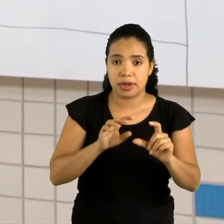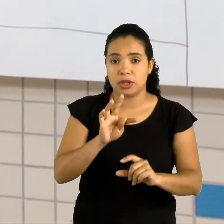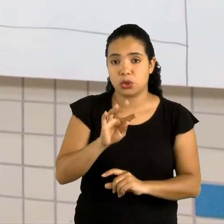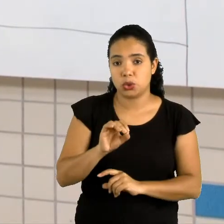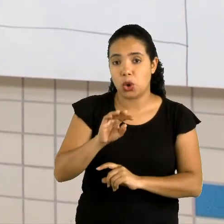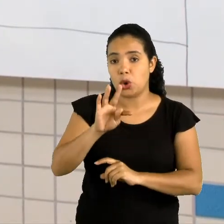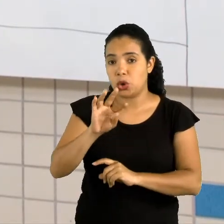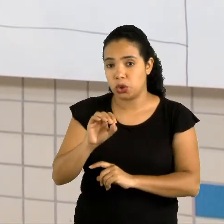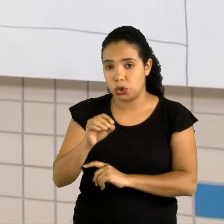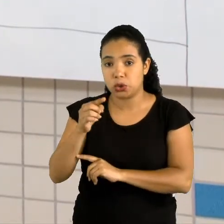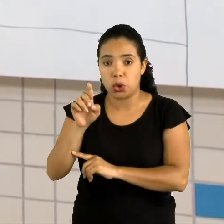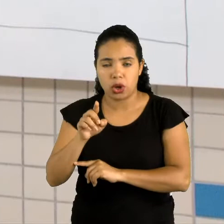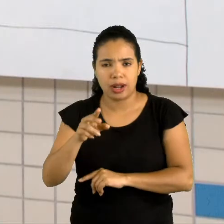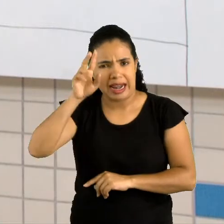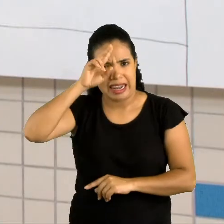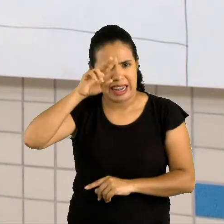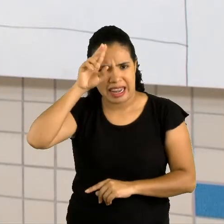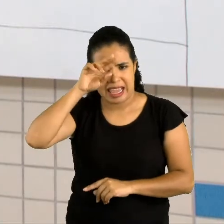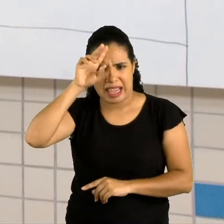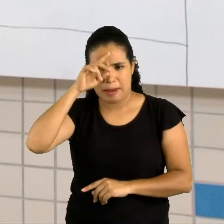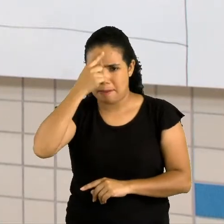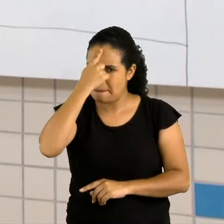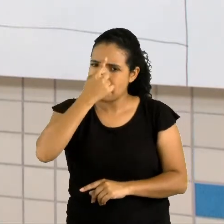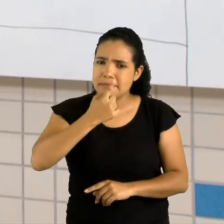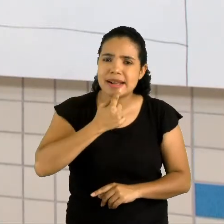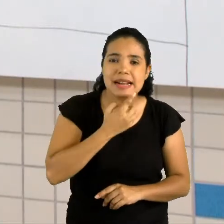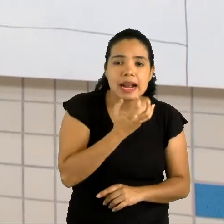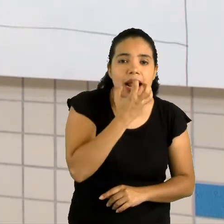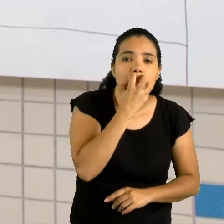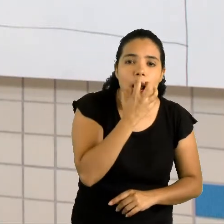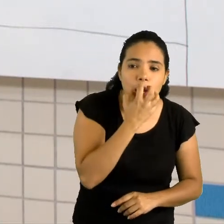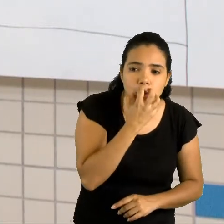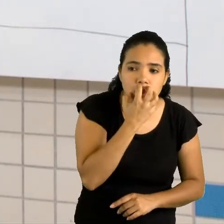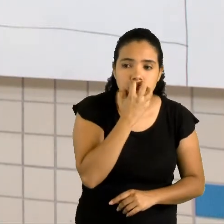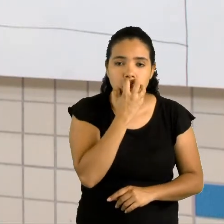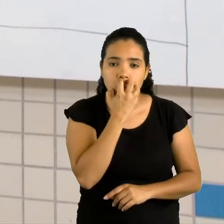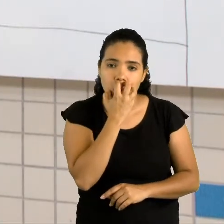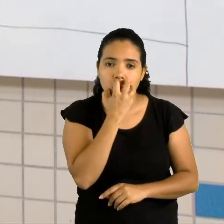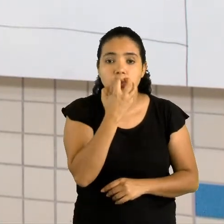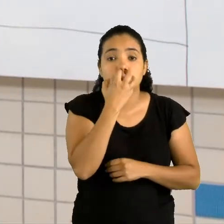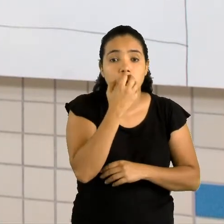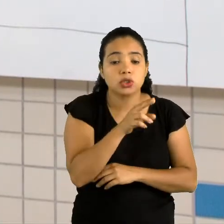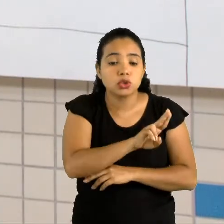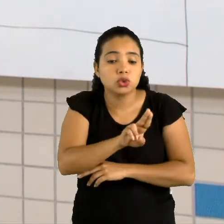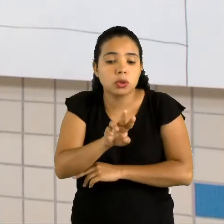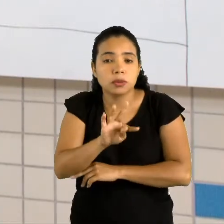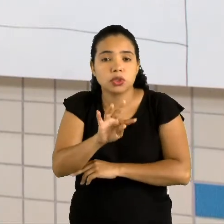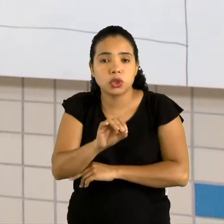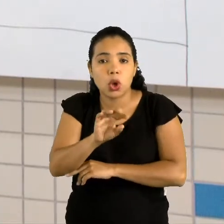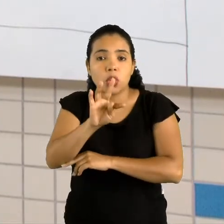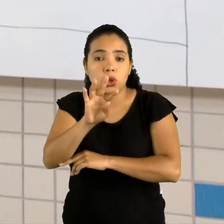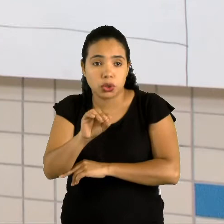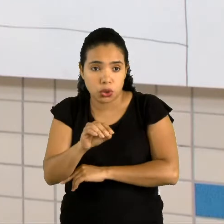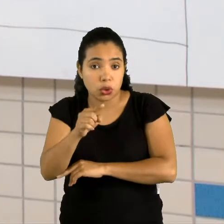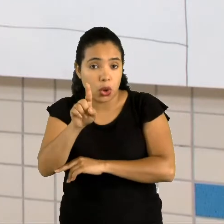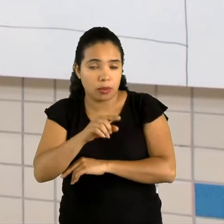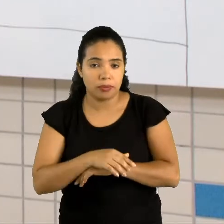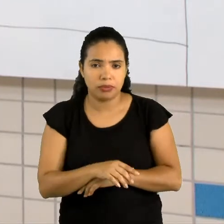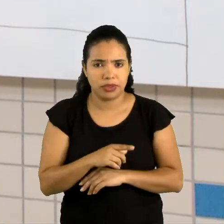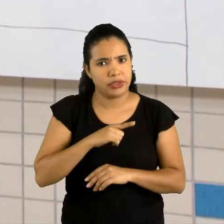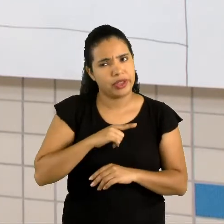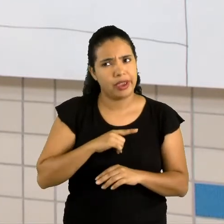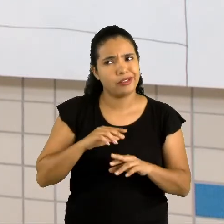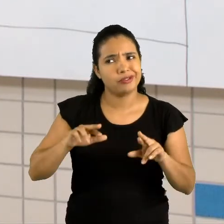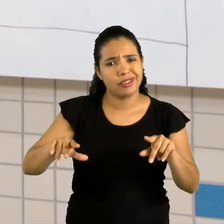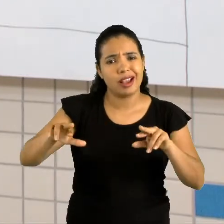Totó. Lembra que lá naquela imagem tinha um cachorro? O nome desse cachorro é Totó. Pode existir outros